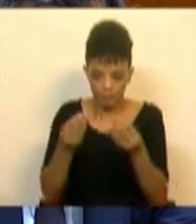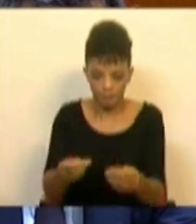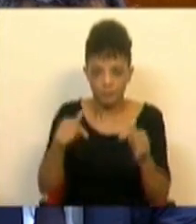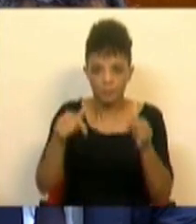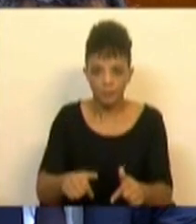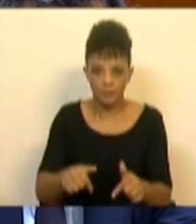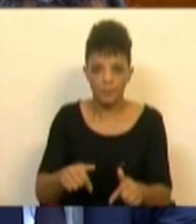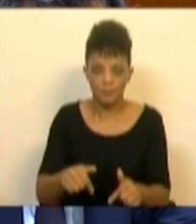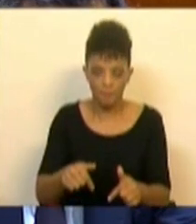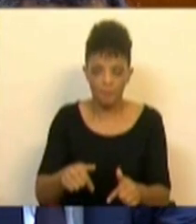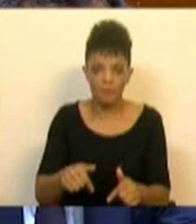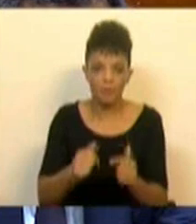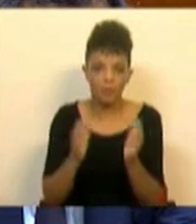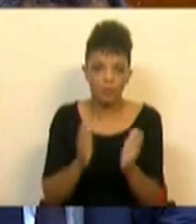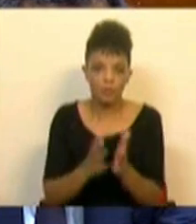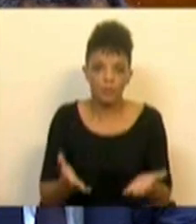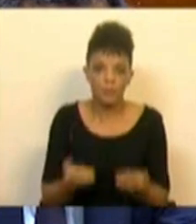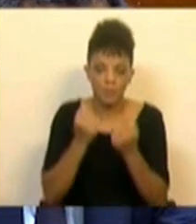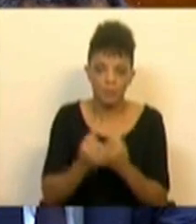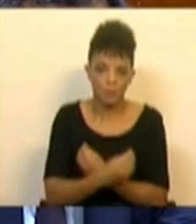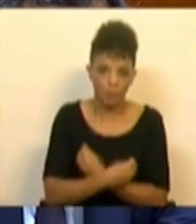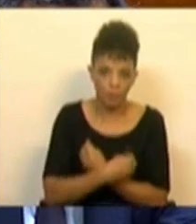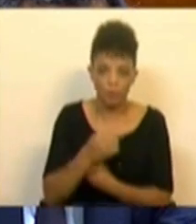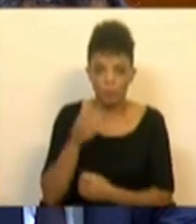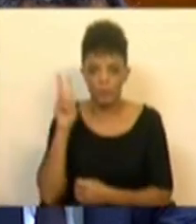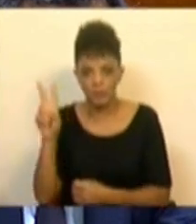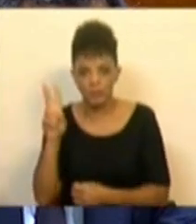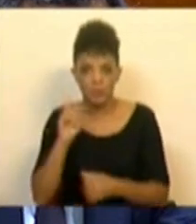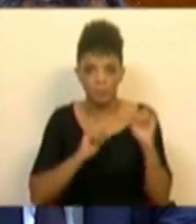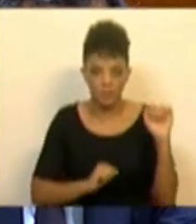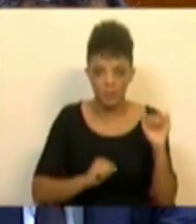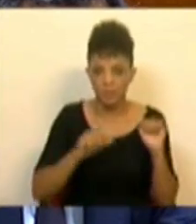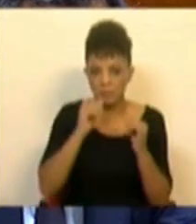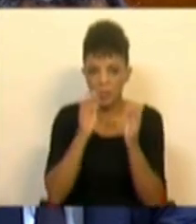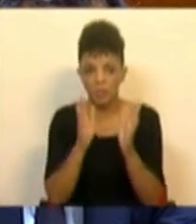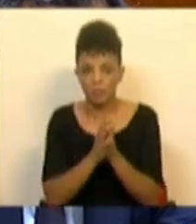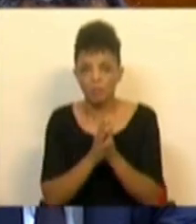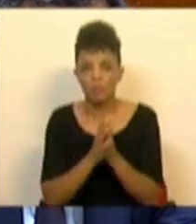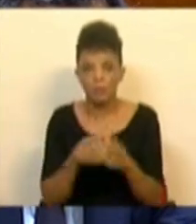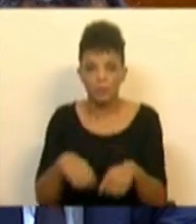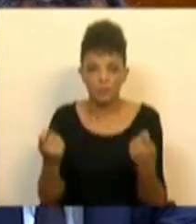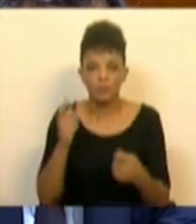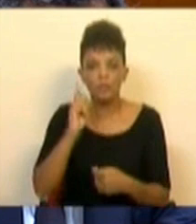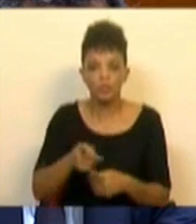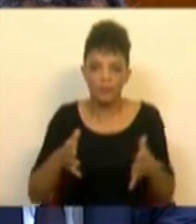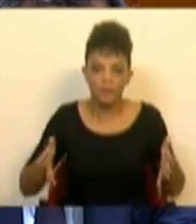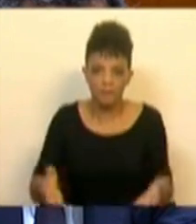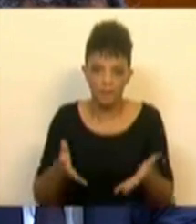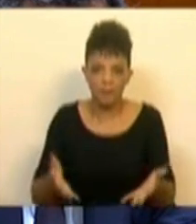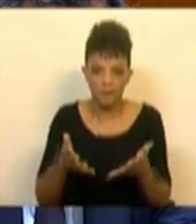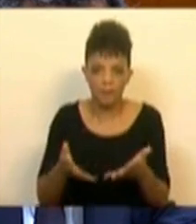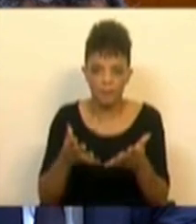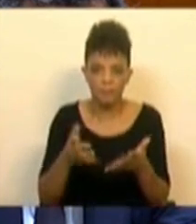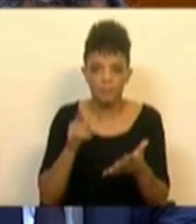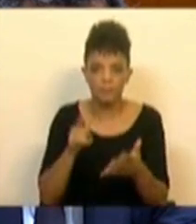garanta aquilo que todos queremos, Bloco de Esquerda, PSD, PS e presumo todas as outras bancadas, que é incentivar